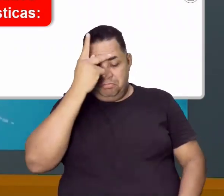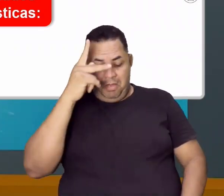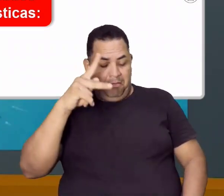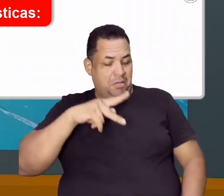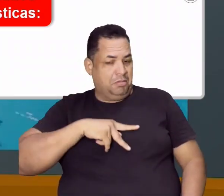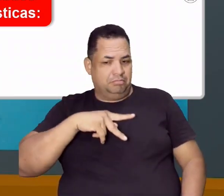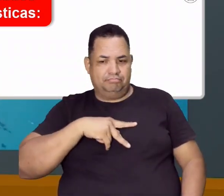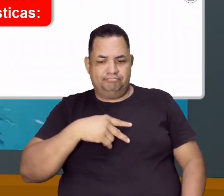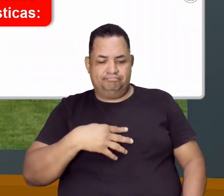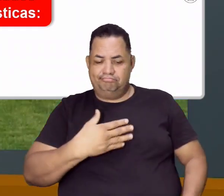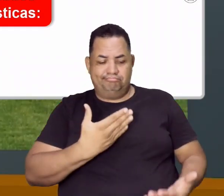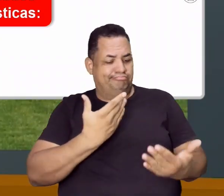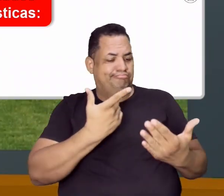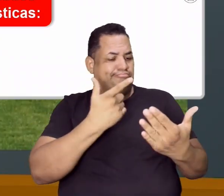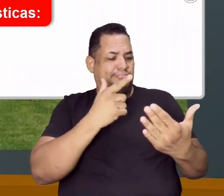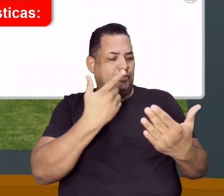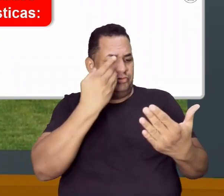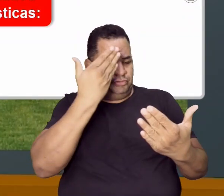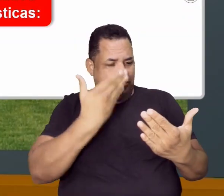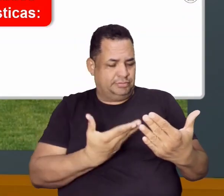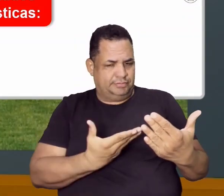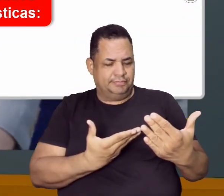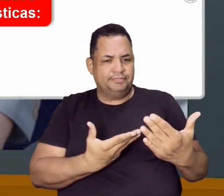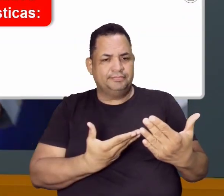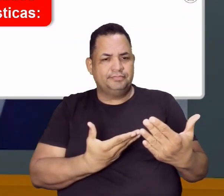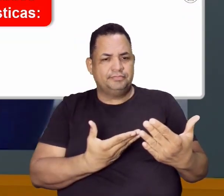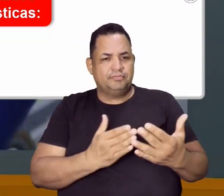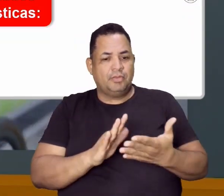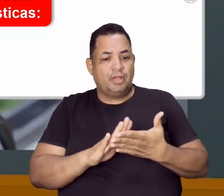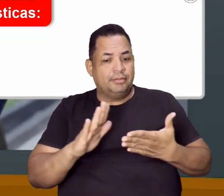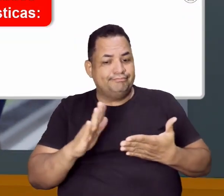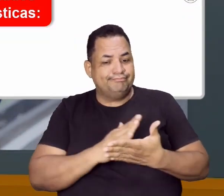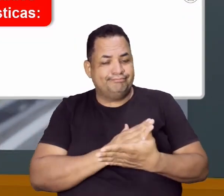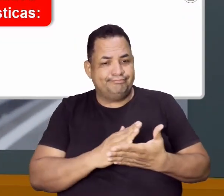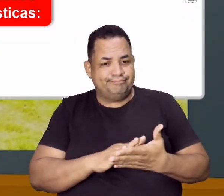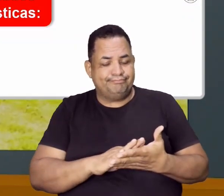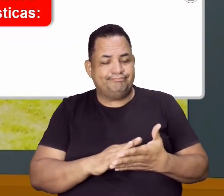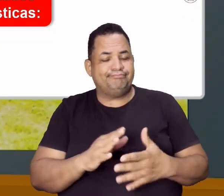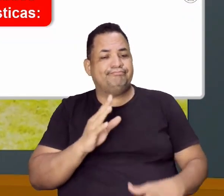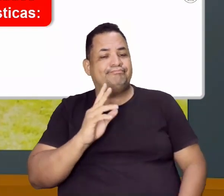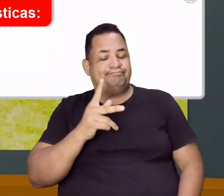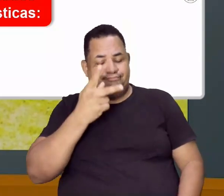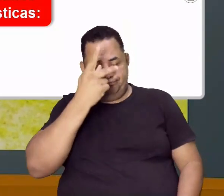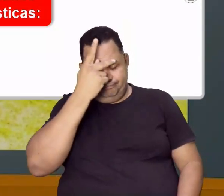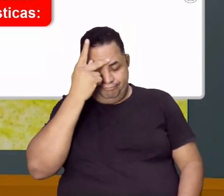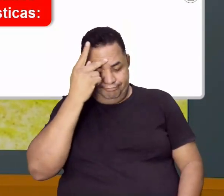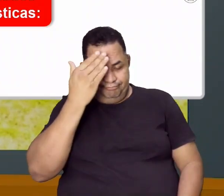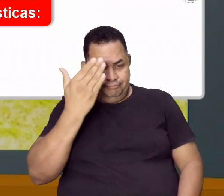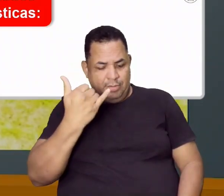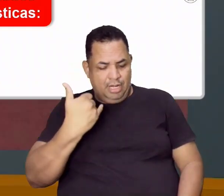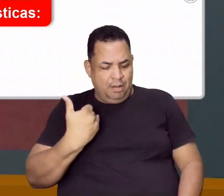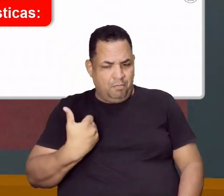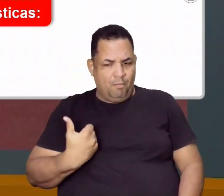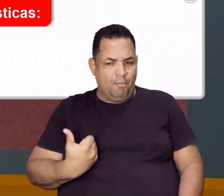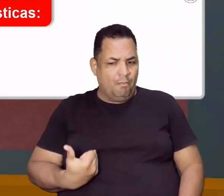forma, né? Ou, às vezes, essa mesma pessoa, ela não é tão magrinha assim, mas ela